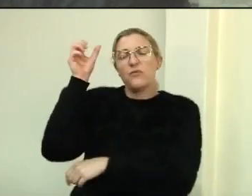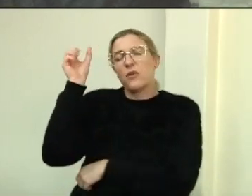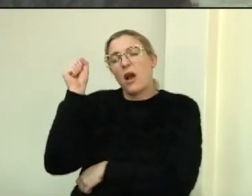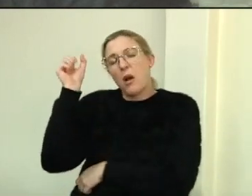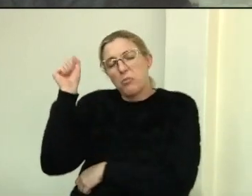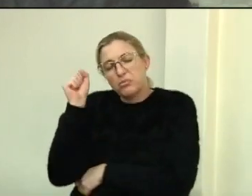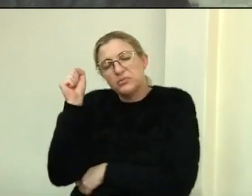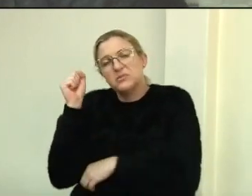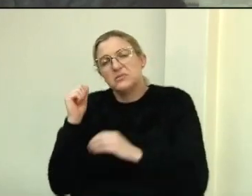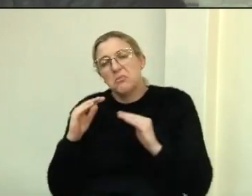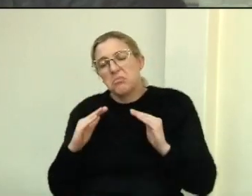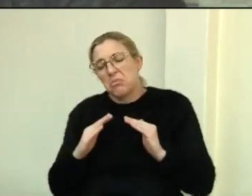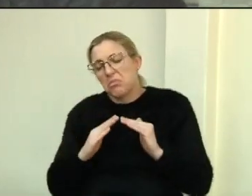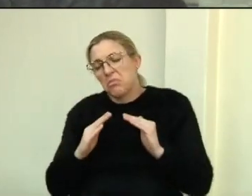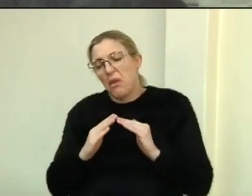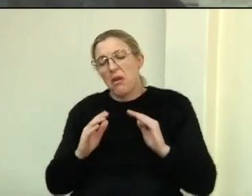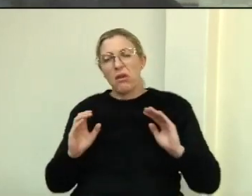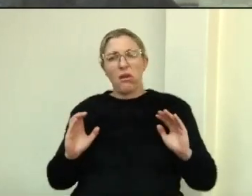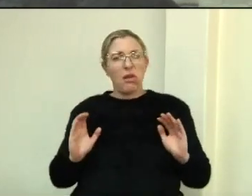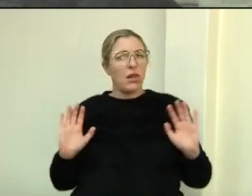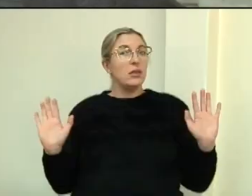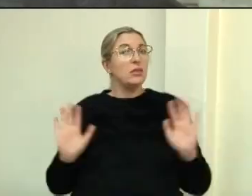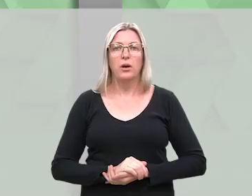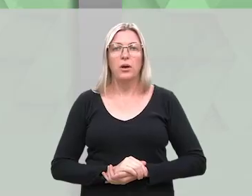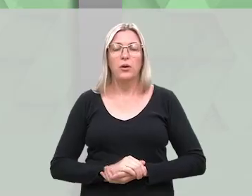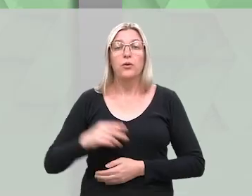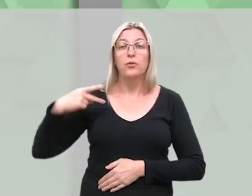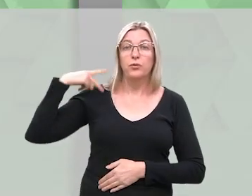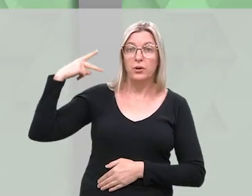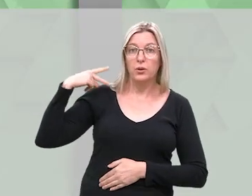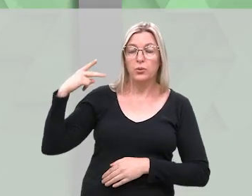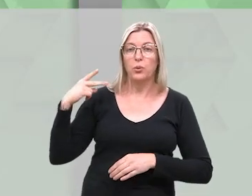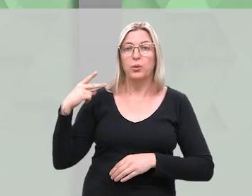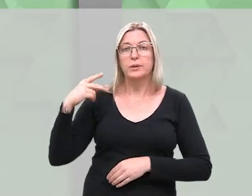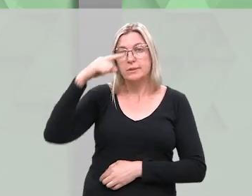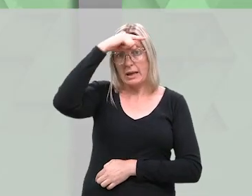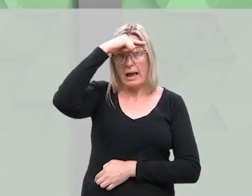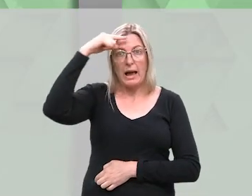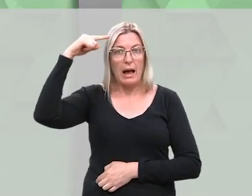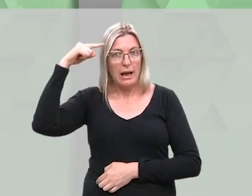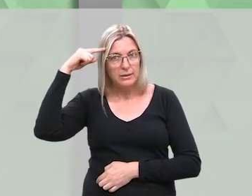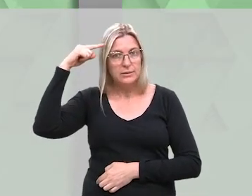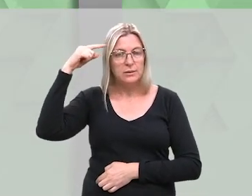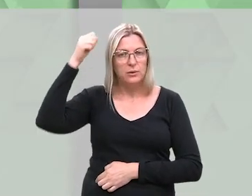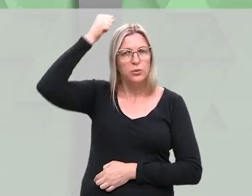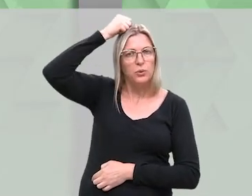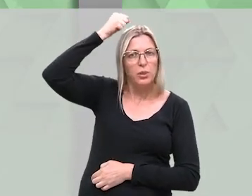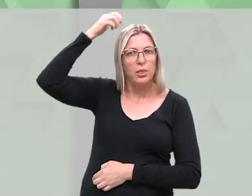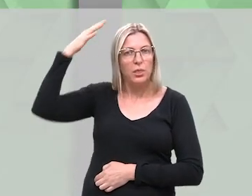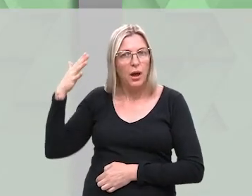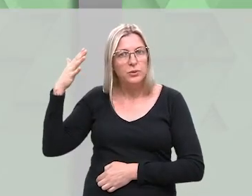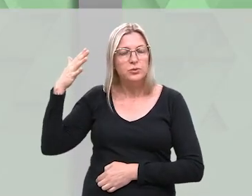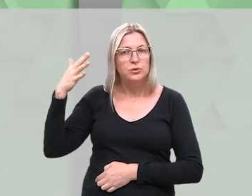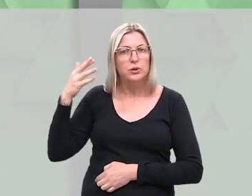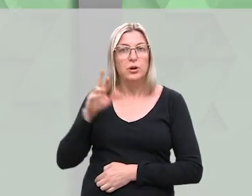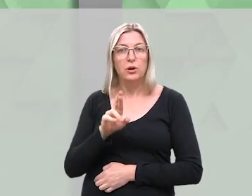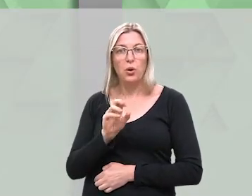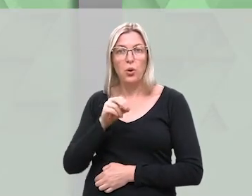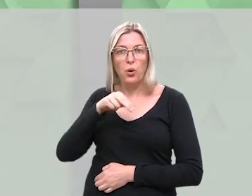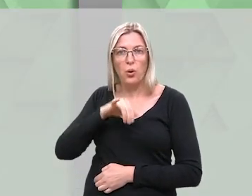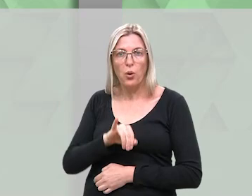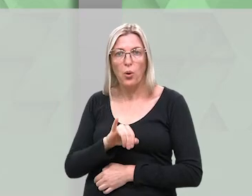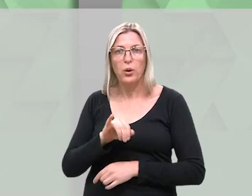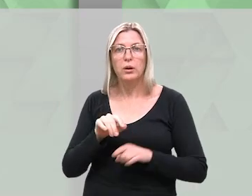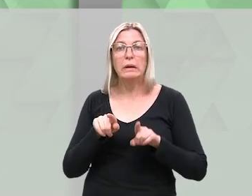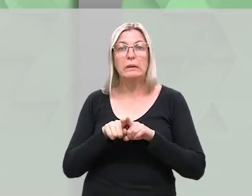em cumprir a sua missão até o fim. Na sessão, os vereadores Alessandro Dauzotto, Nadir Barbosa,